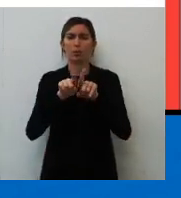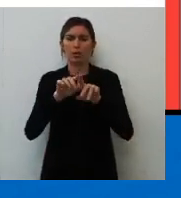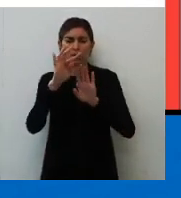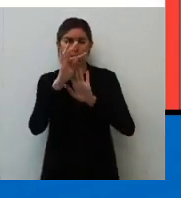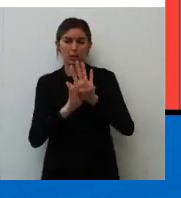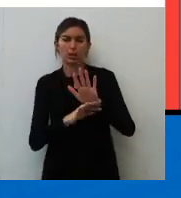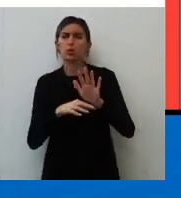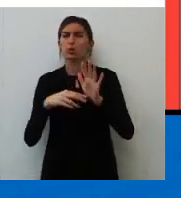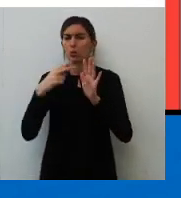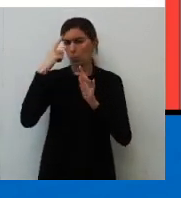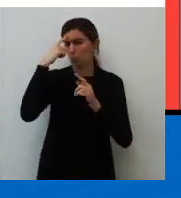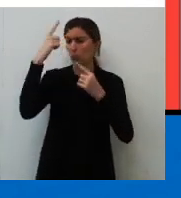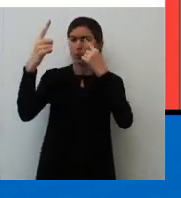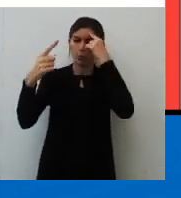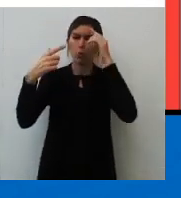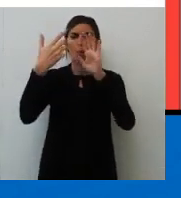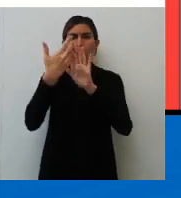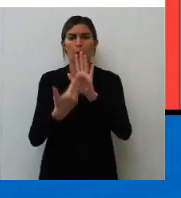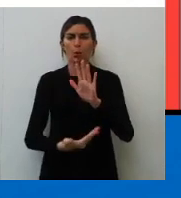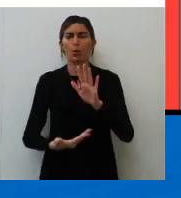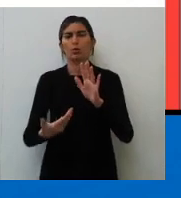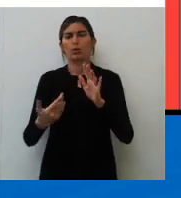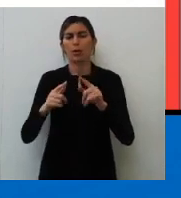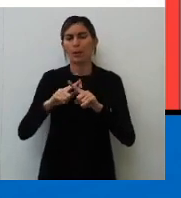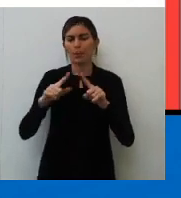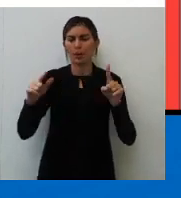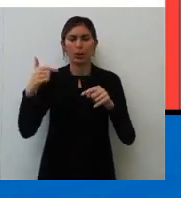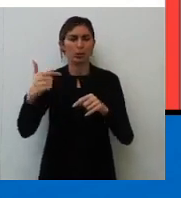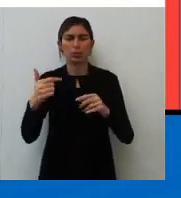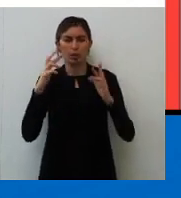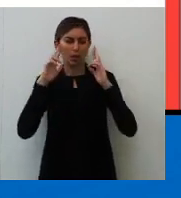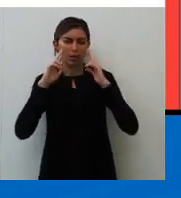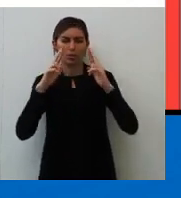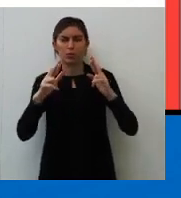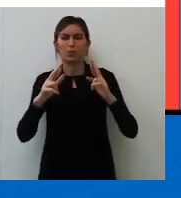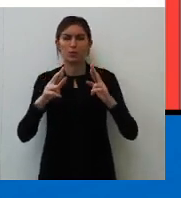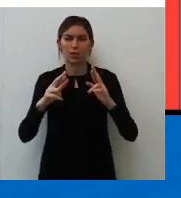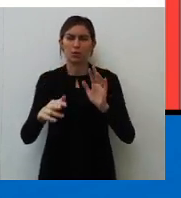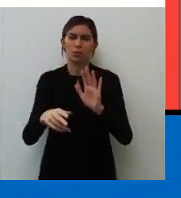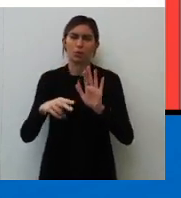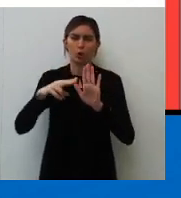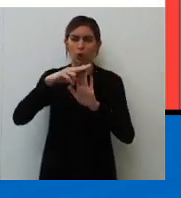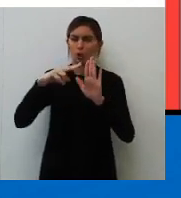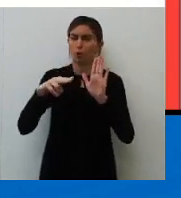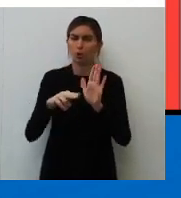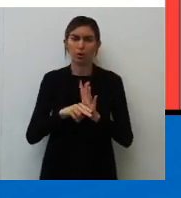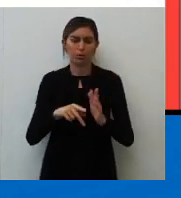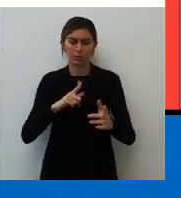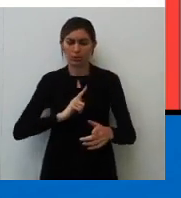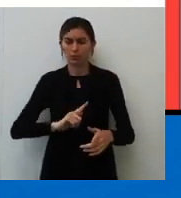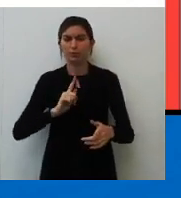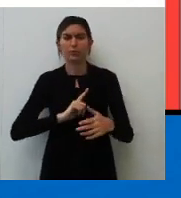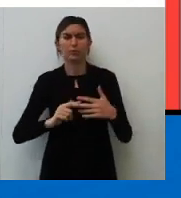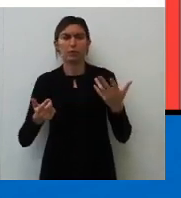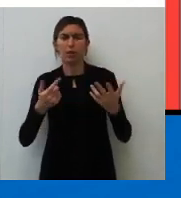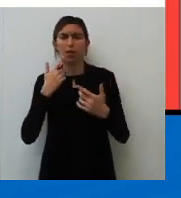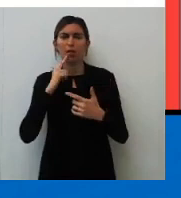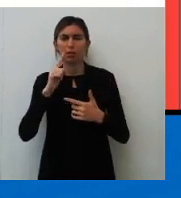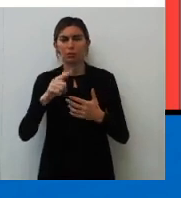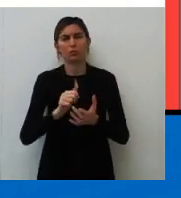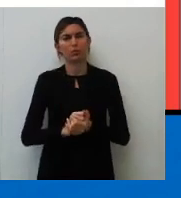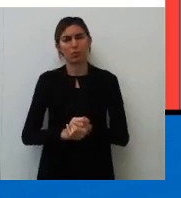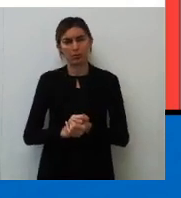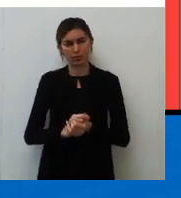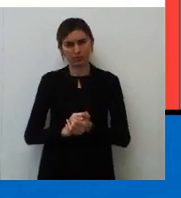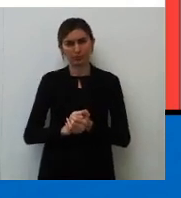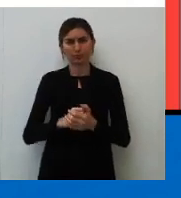que tenha amarração de ideias, mas que não tenha, mas que não respeite a norma padrão, que não respeite a norma culta da língua. Lembrando que norma